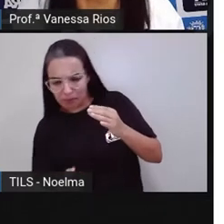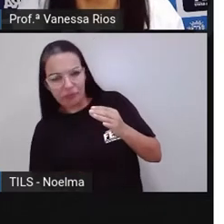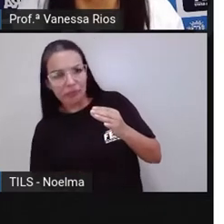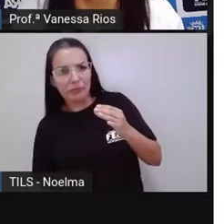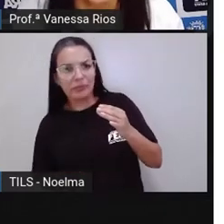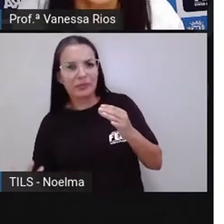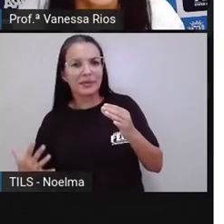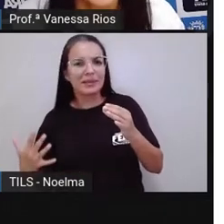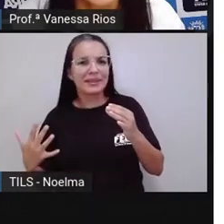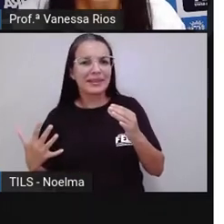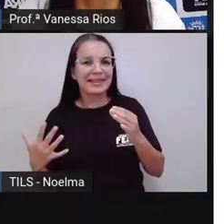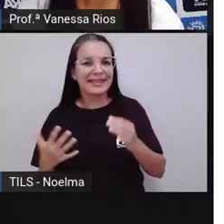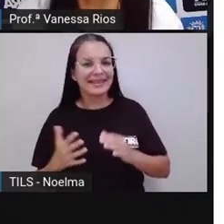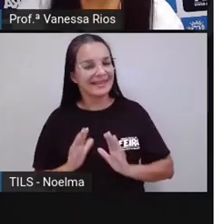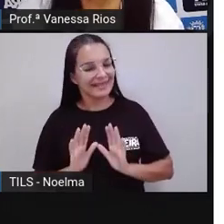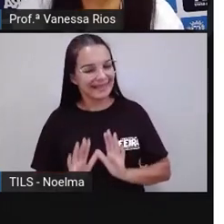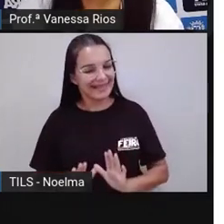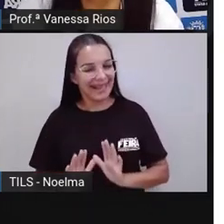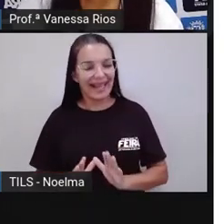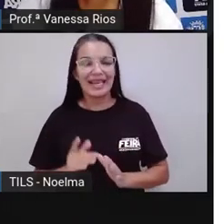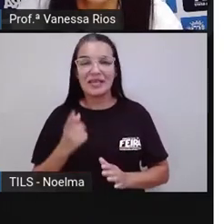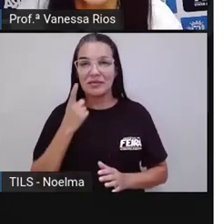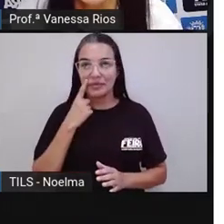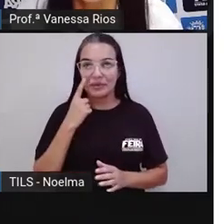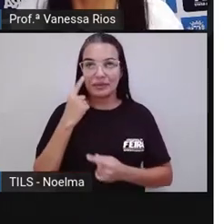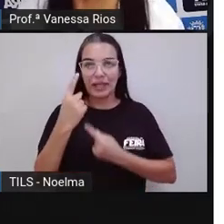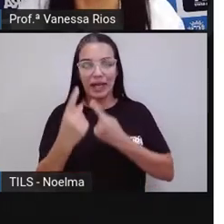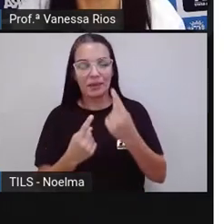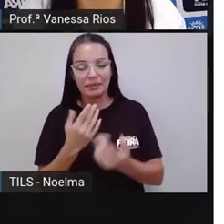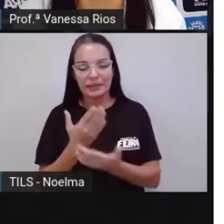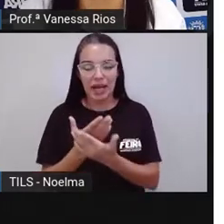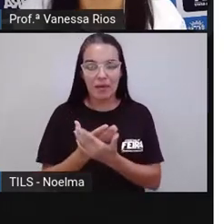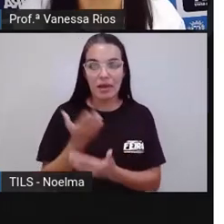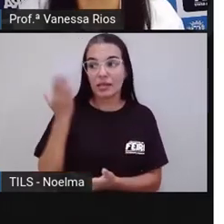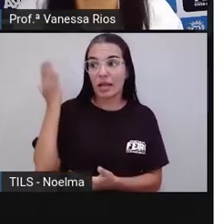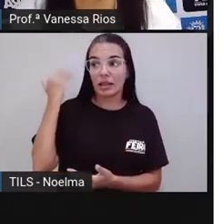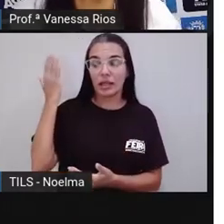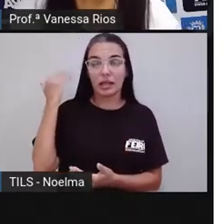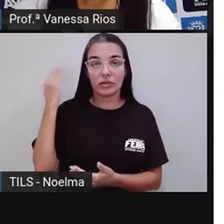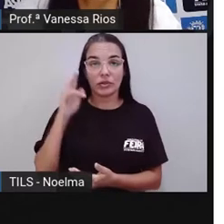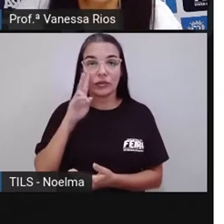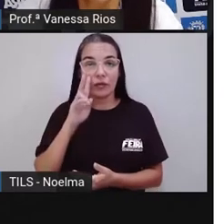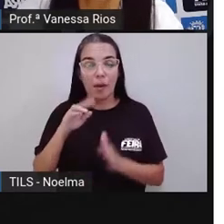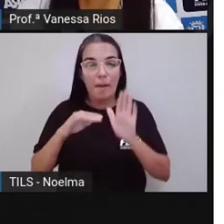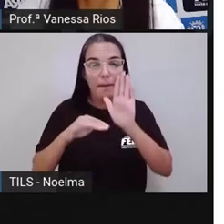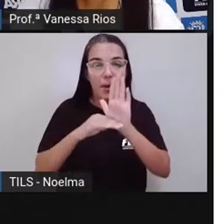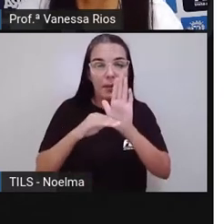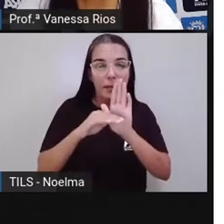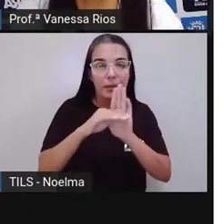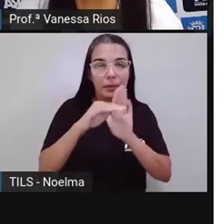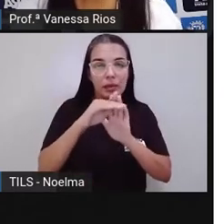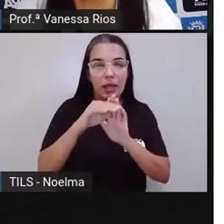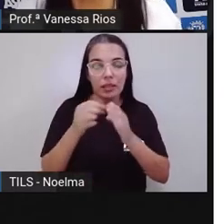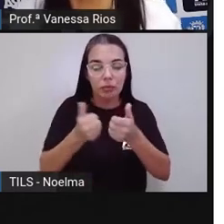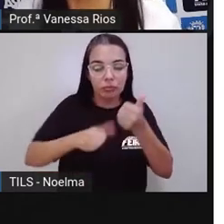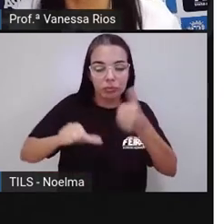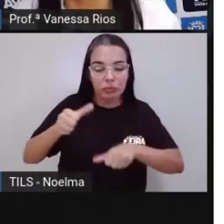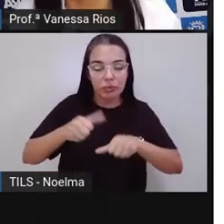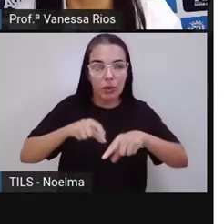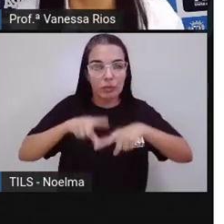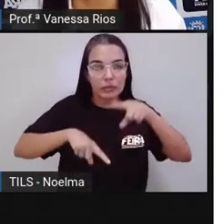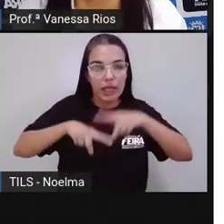propriedades dos elementos, né? As propriedades das substâncias. E a gente já